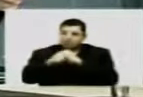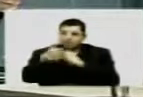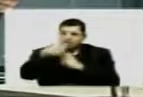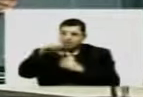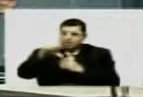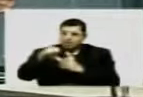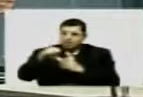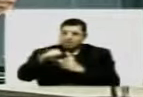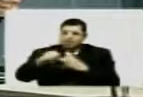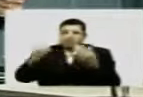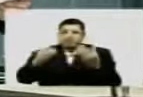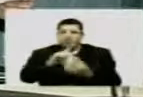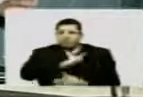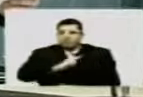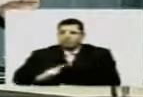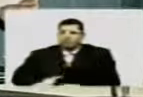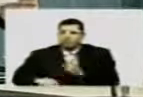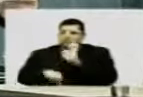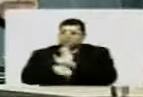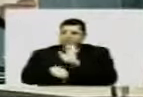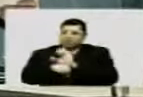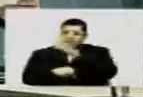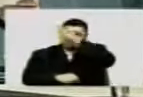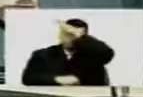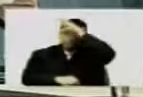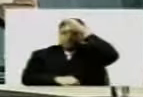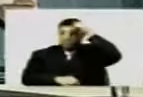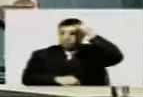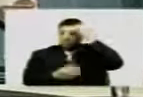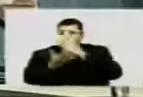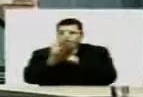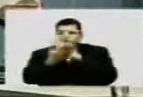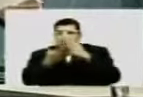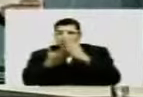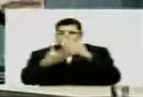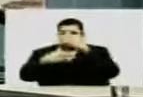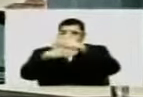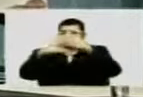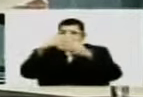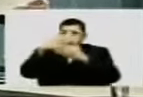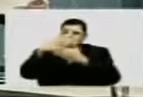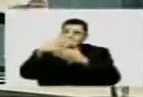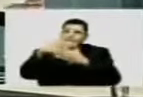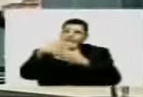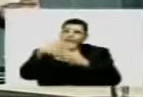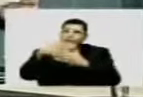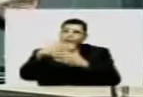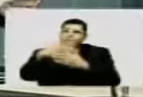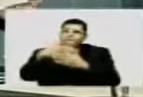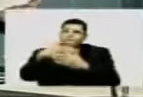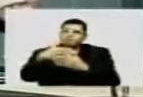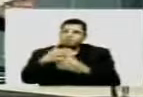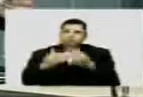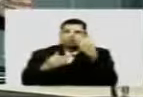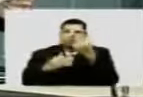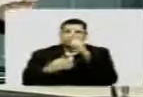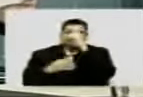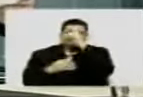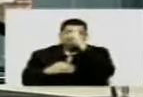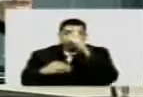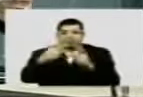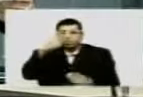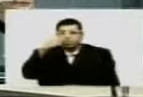O governo do estado do Amazonas iniciou a obra de construção do único